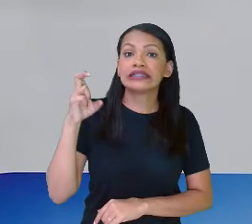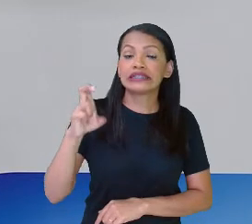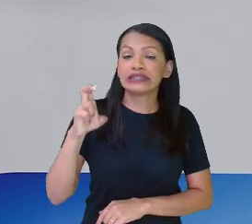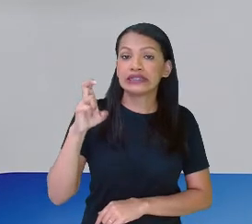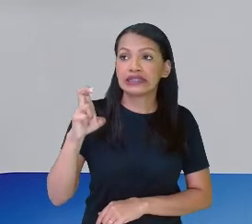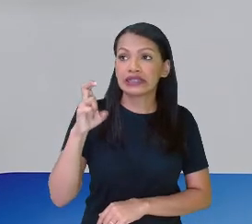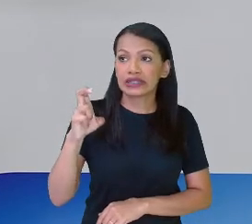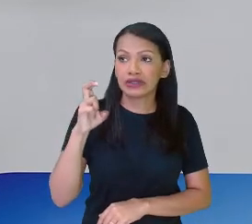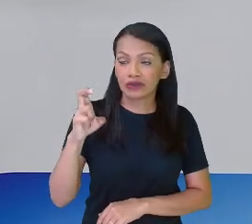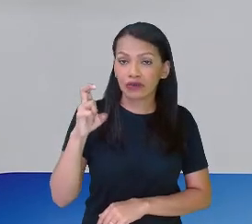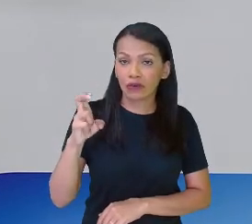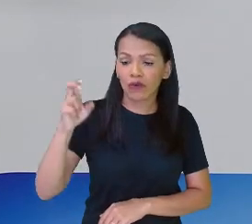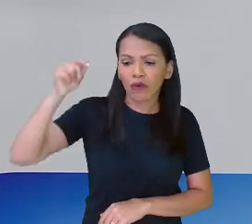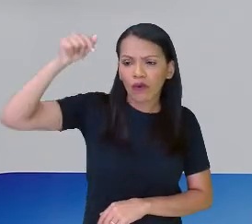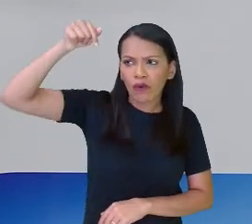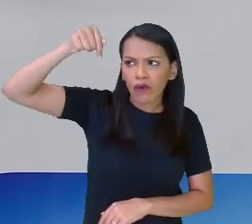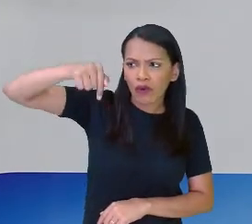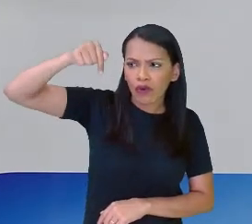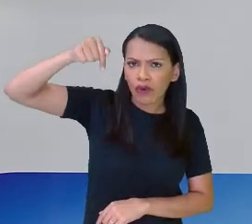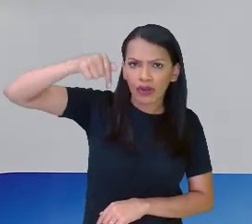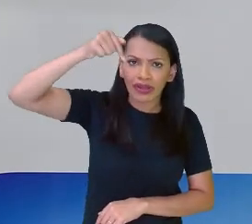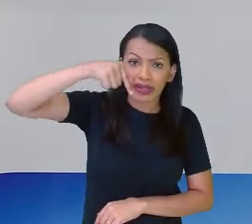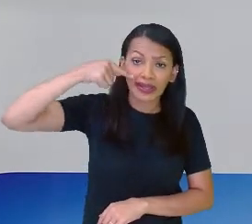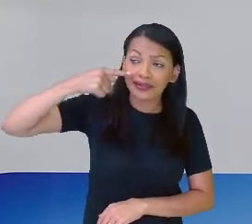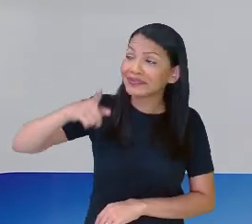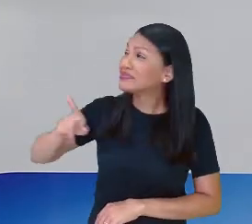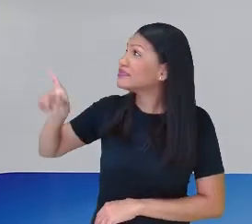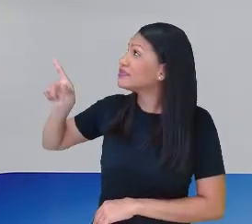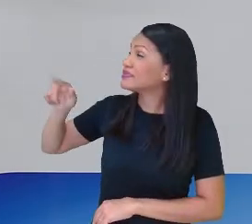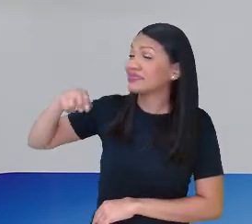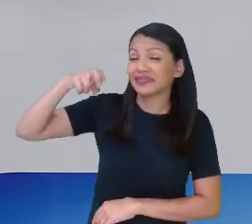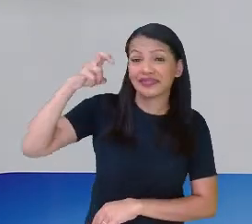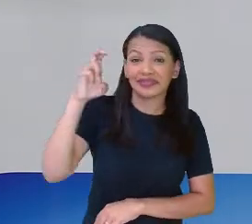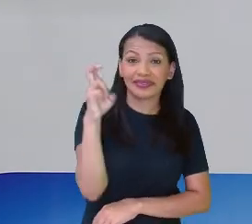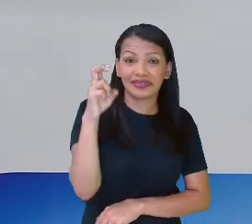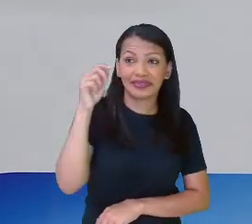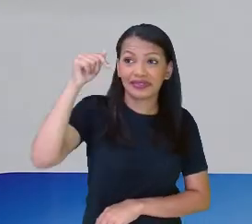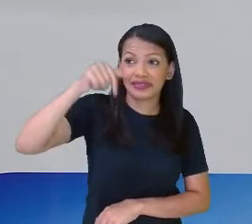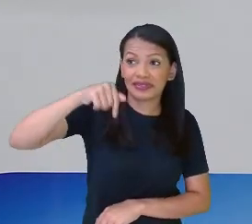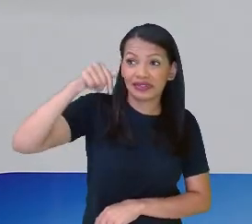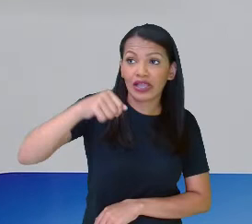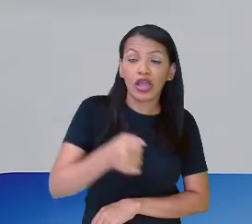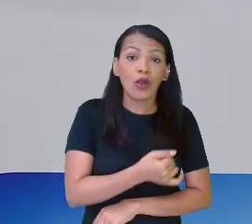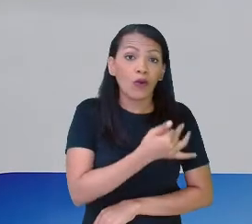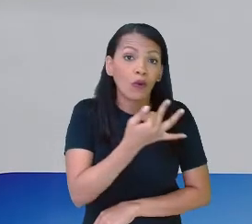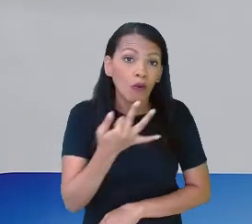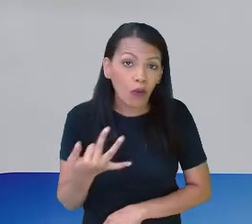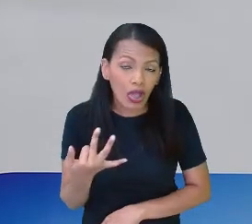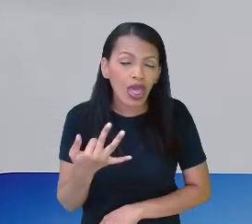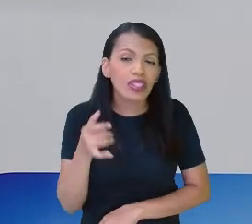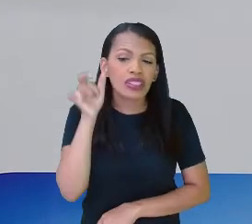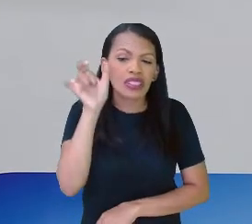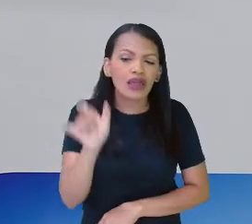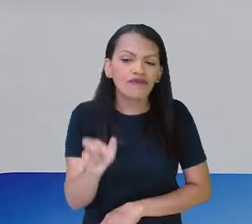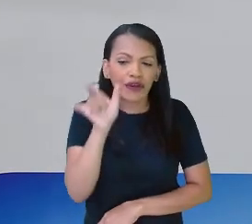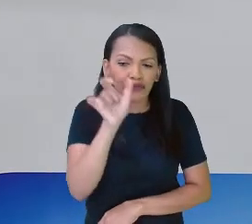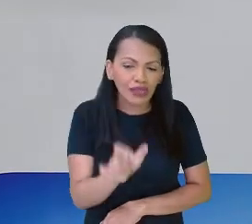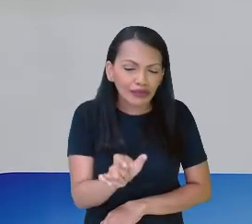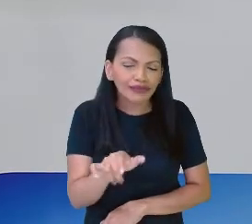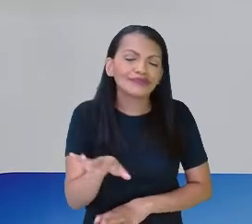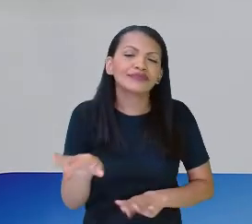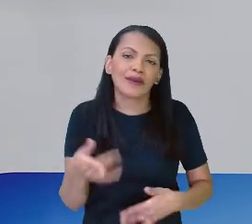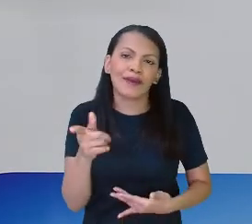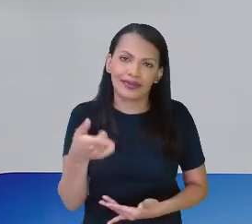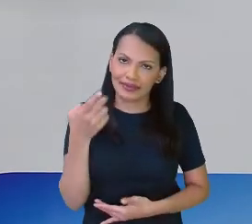porque eu vou tomar como base as que ele já colocou. Então, são quantas colunas faltando? 5, né?